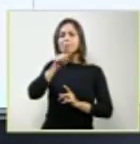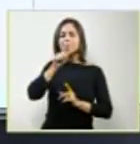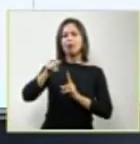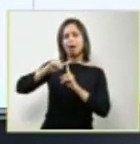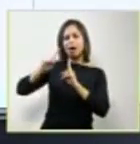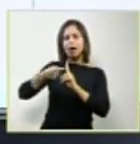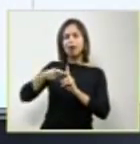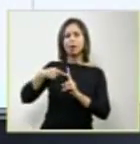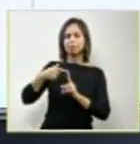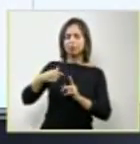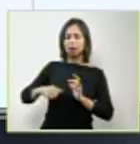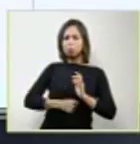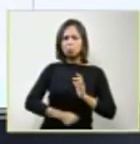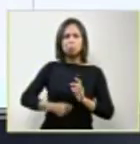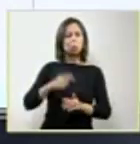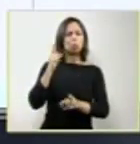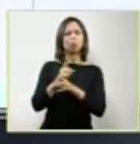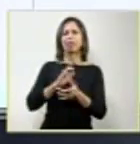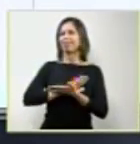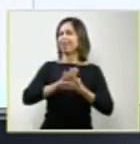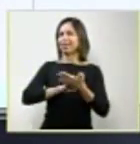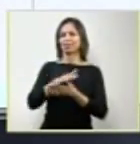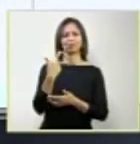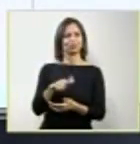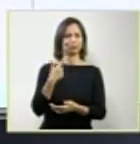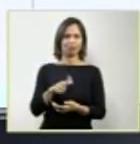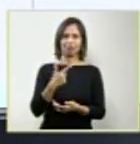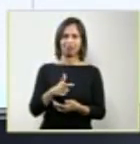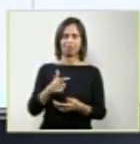má formações incompatíveis com a vida. E, portanto,